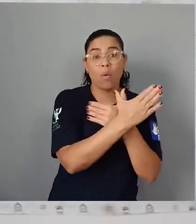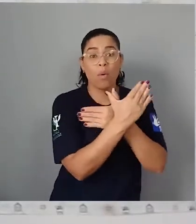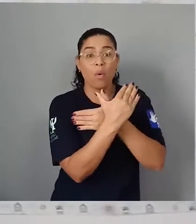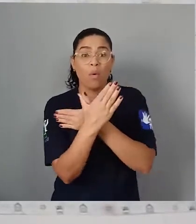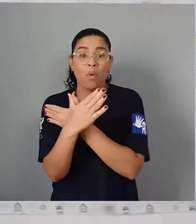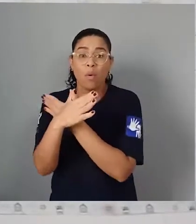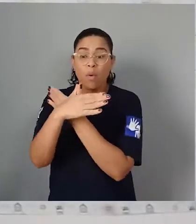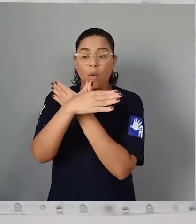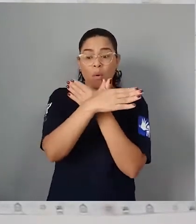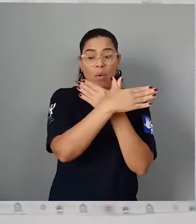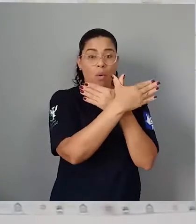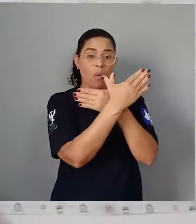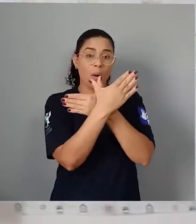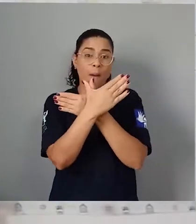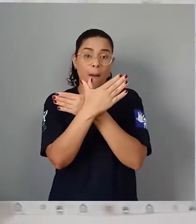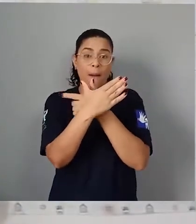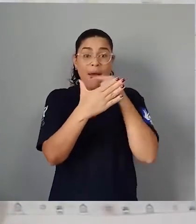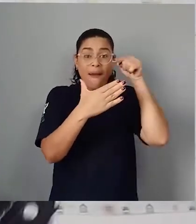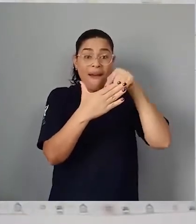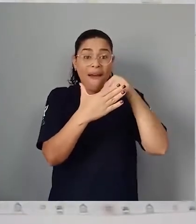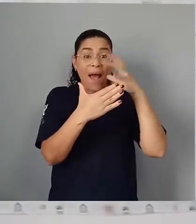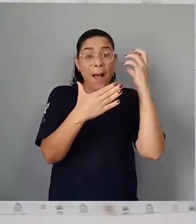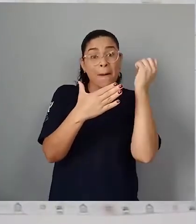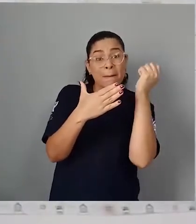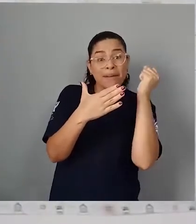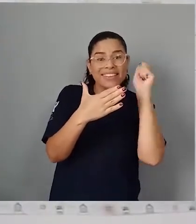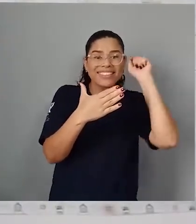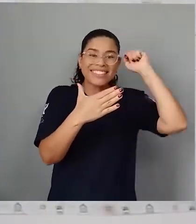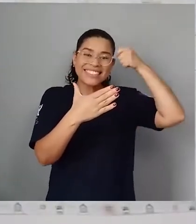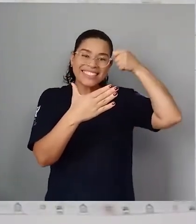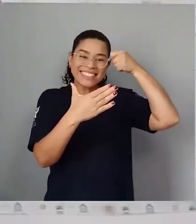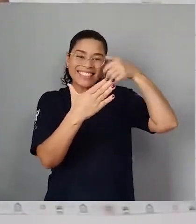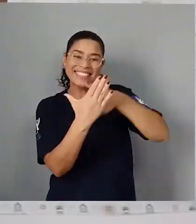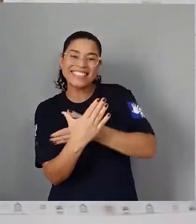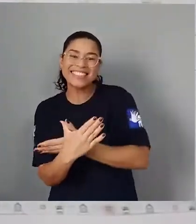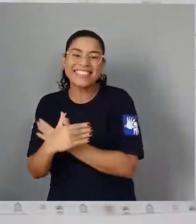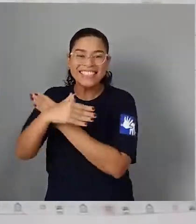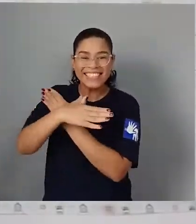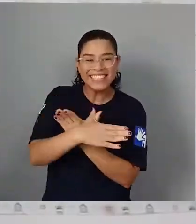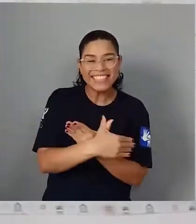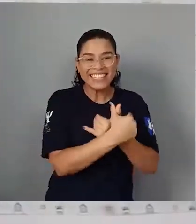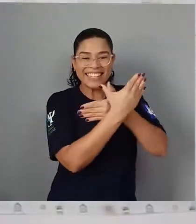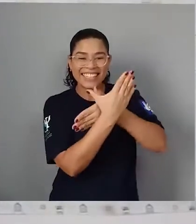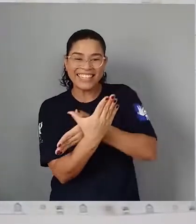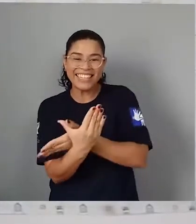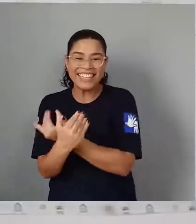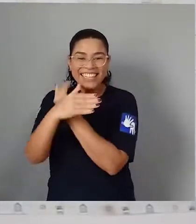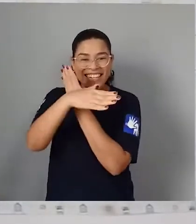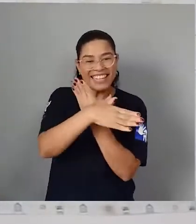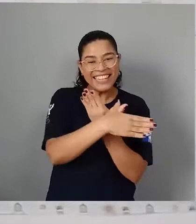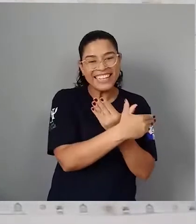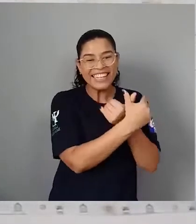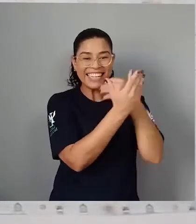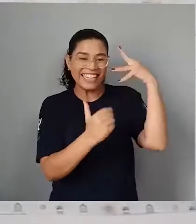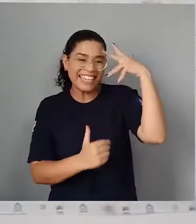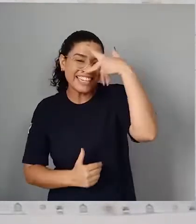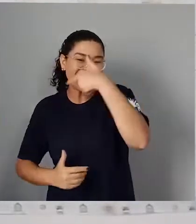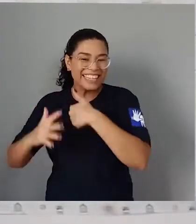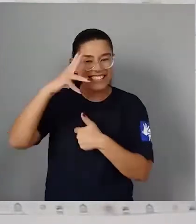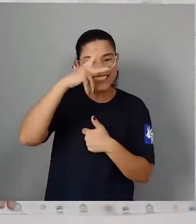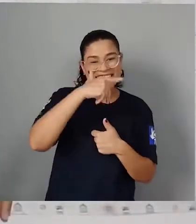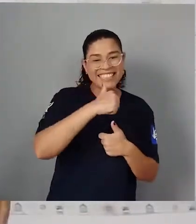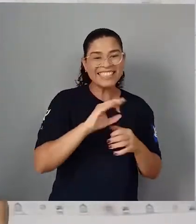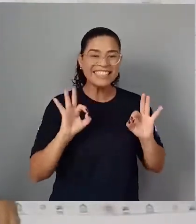Brancas e pretas Ela foi demais Ai, demais A borboleta oitenta e oito Que